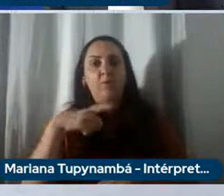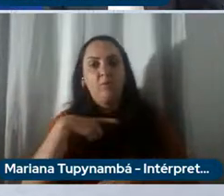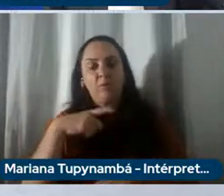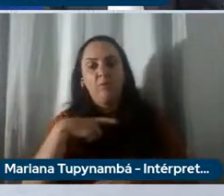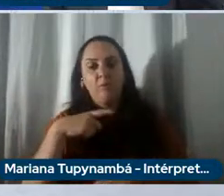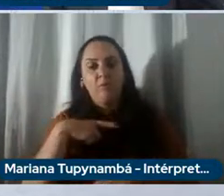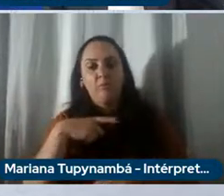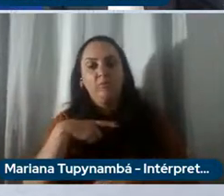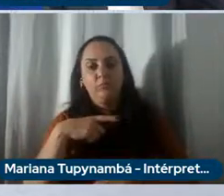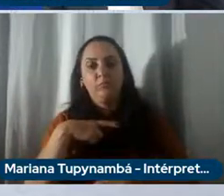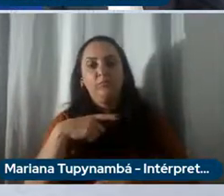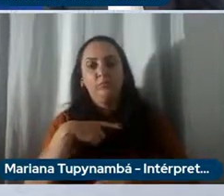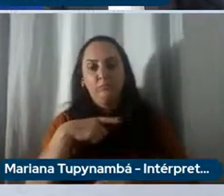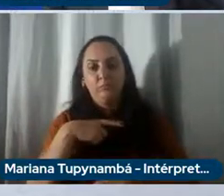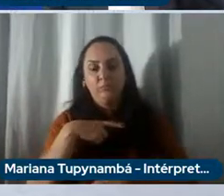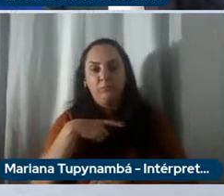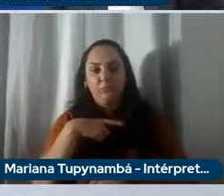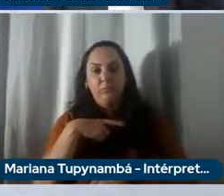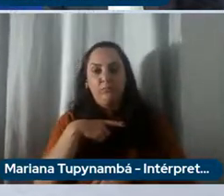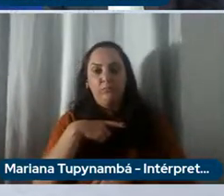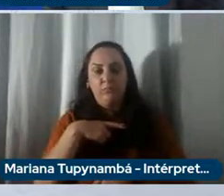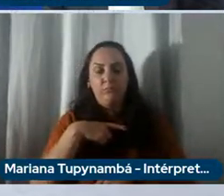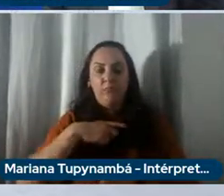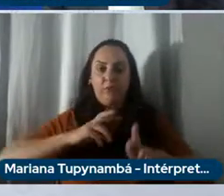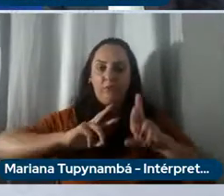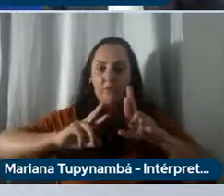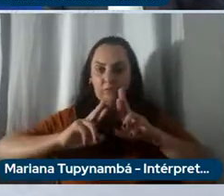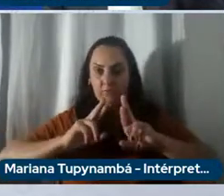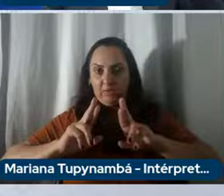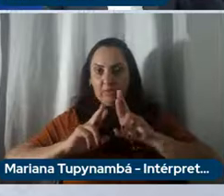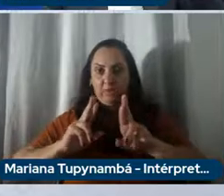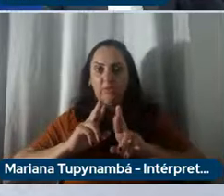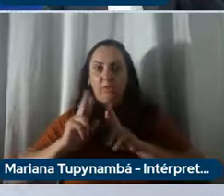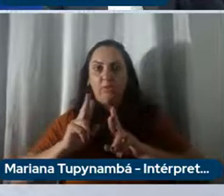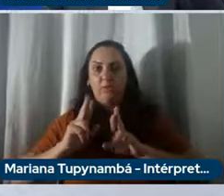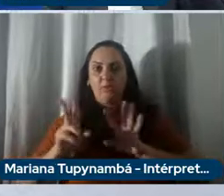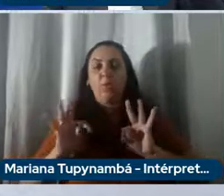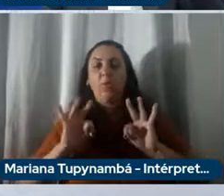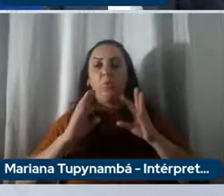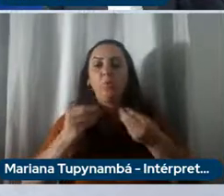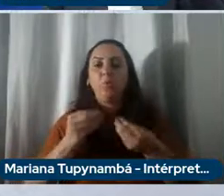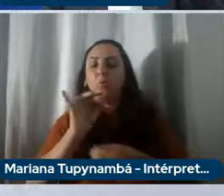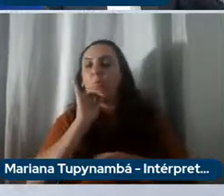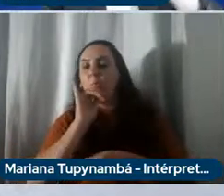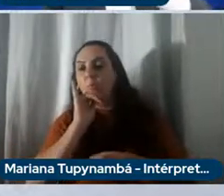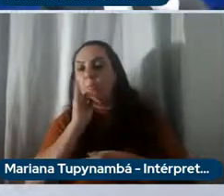soluções que a Estelantes tem com relação a questão das cargas das baterias